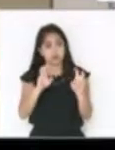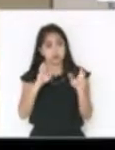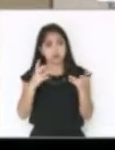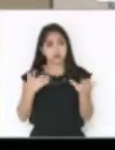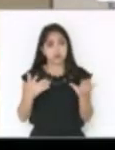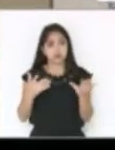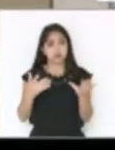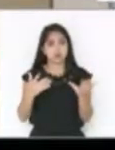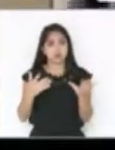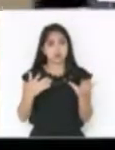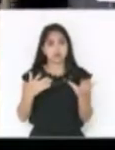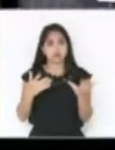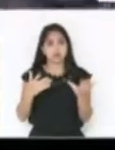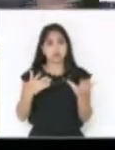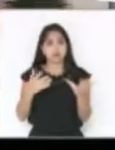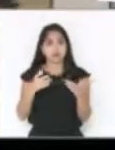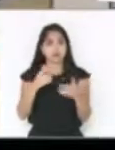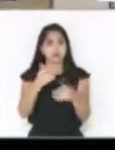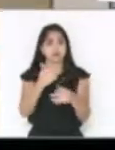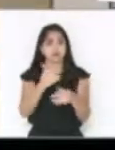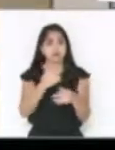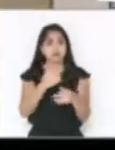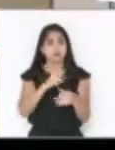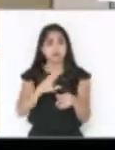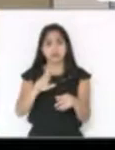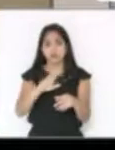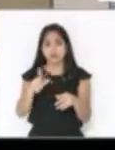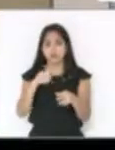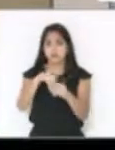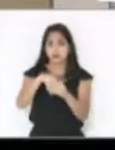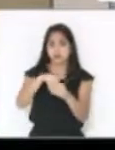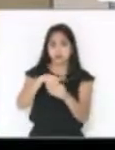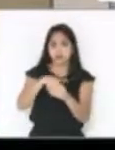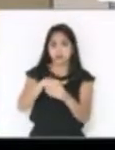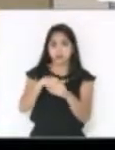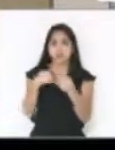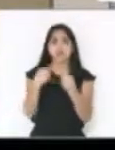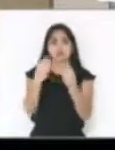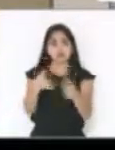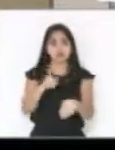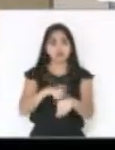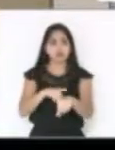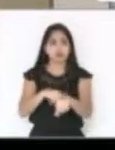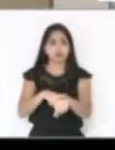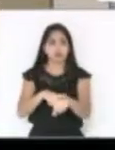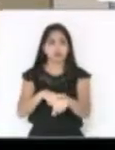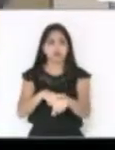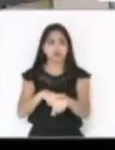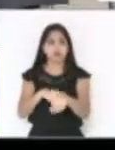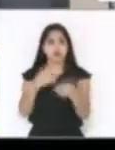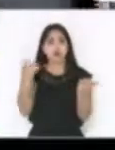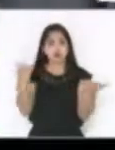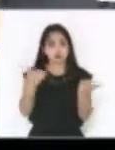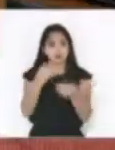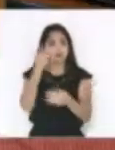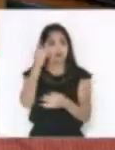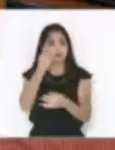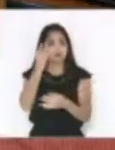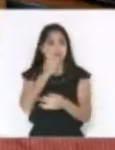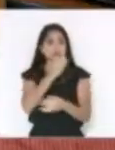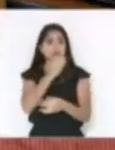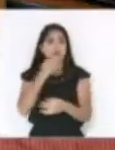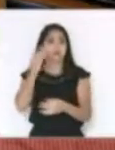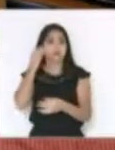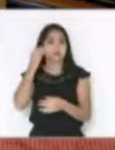não faz parte da votação. Então, portanto, tem que irá posterior. Aí eu conselho o tempo que for necessário. com a palavra o deputado Roberto Salom. É